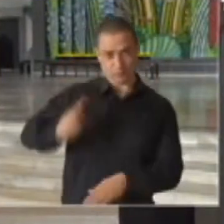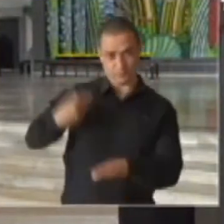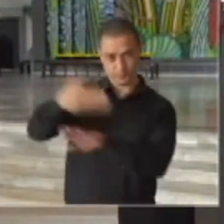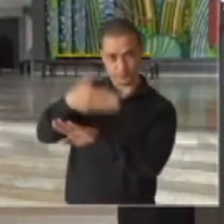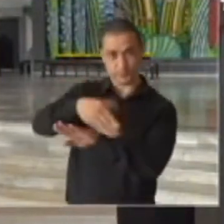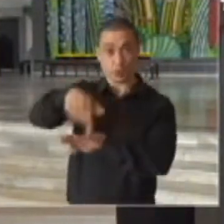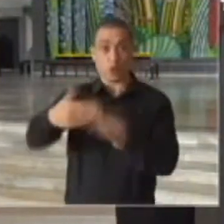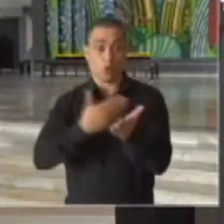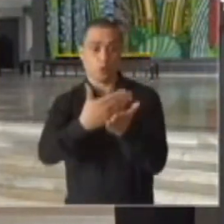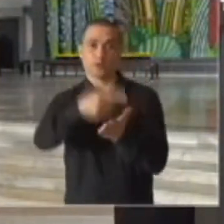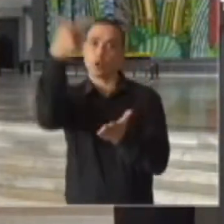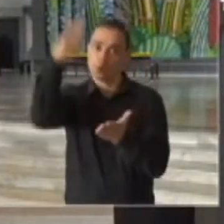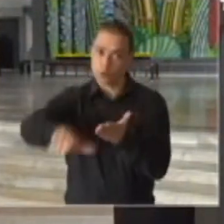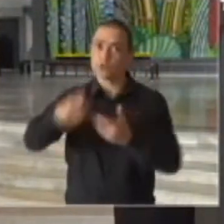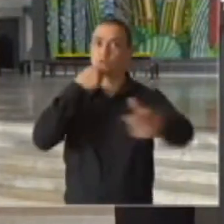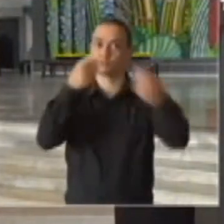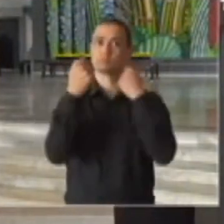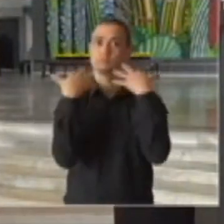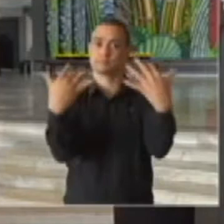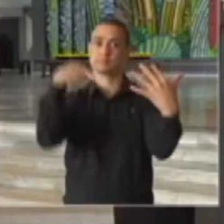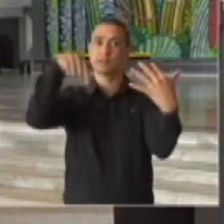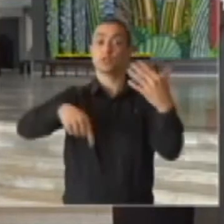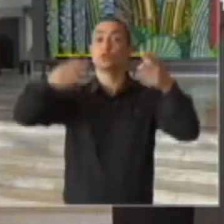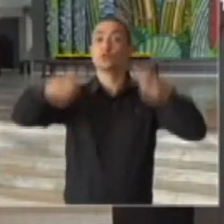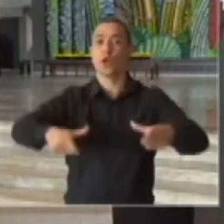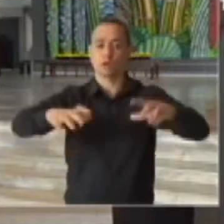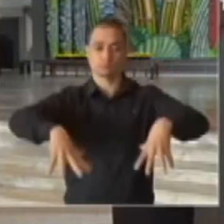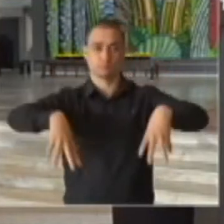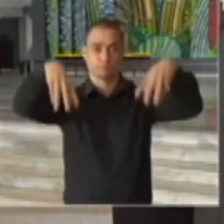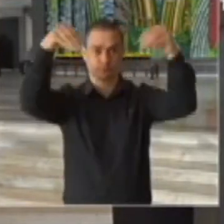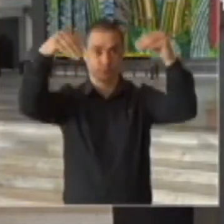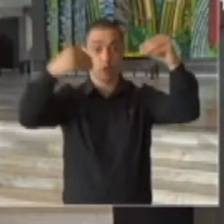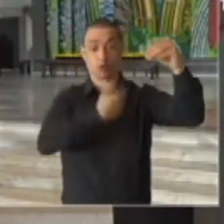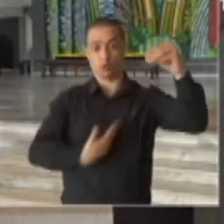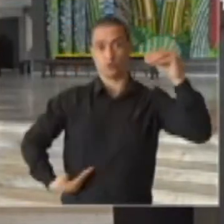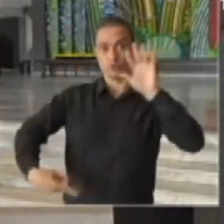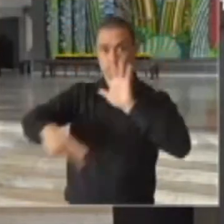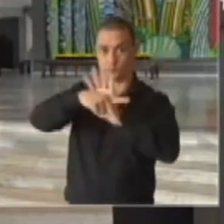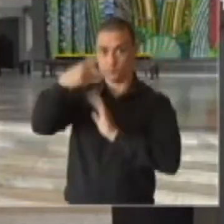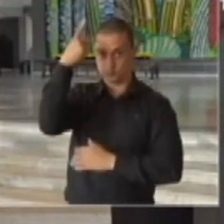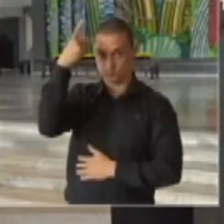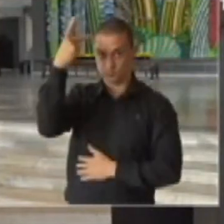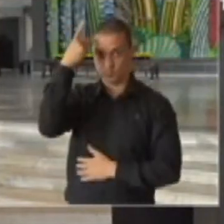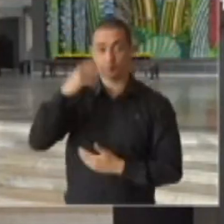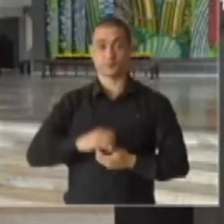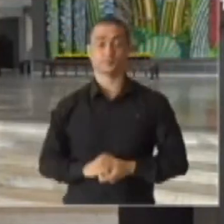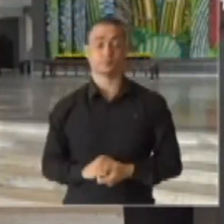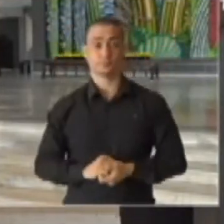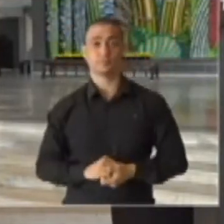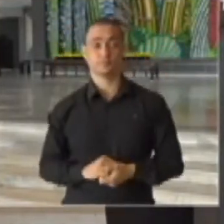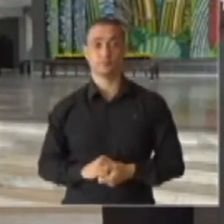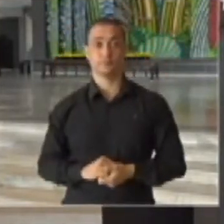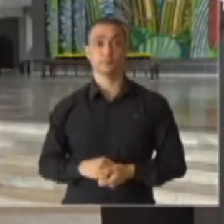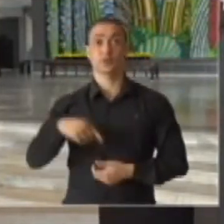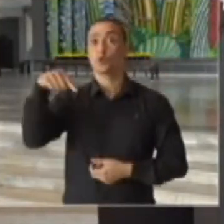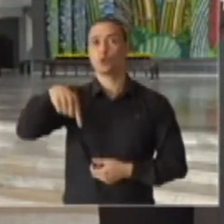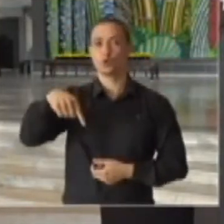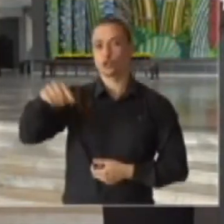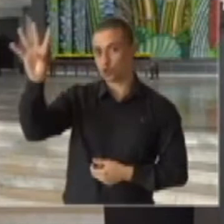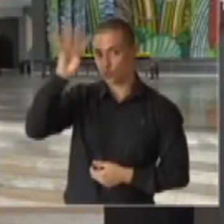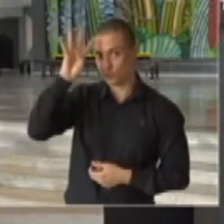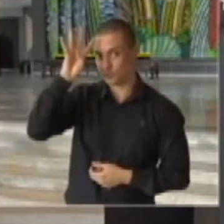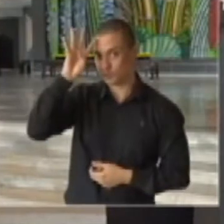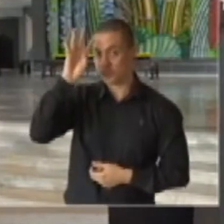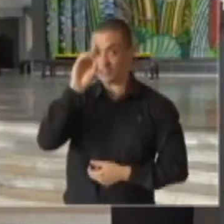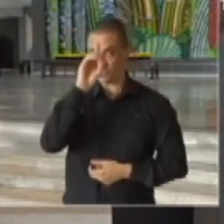14 de junho, sendo mantidas as mesmas regras atuais de funcionamento das atividades econômicas até as